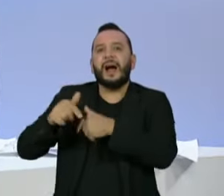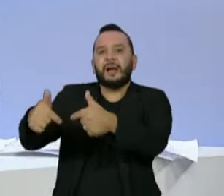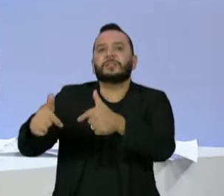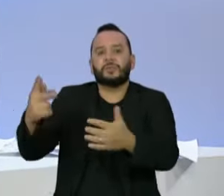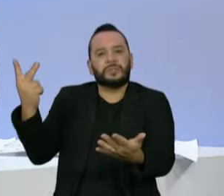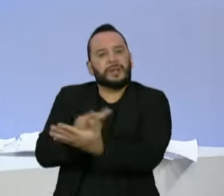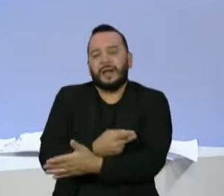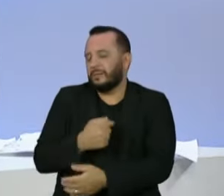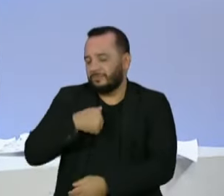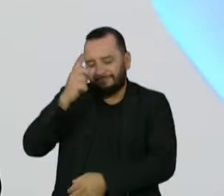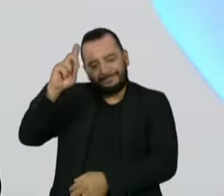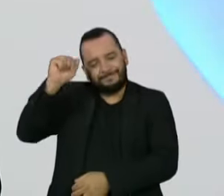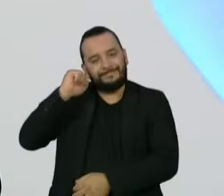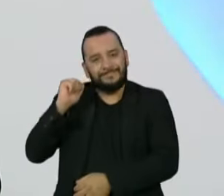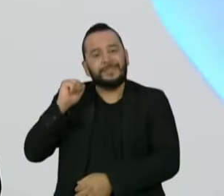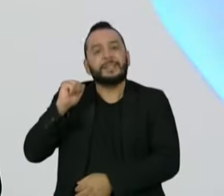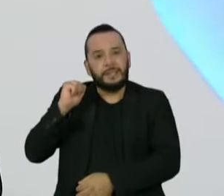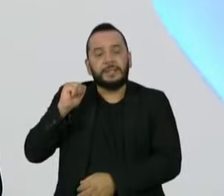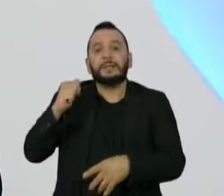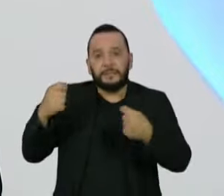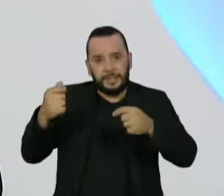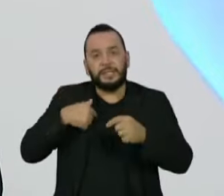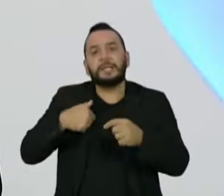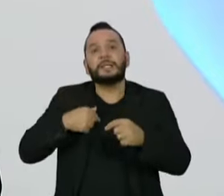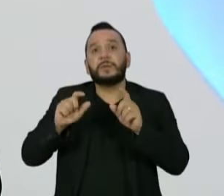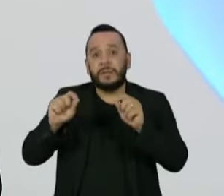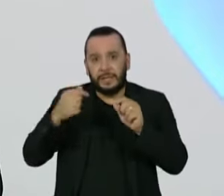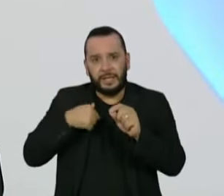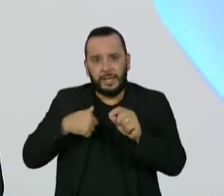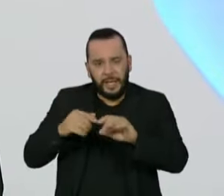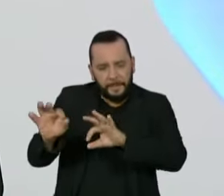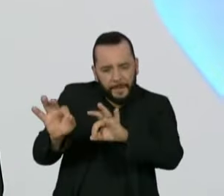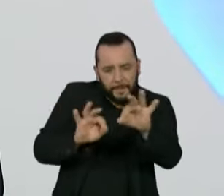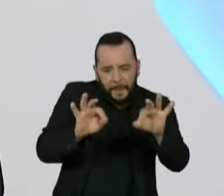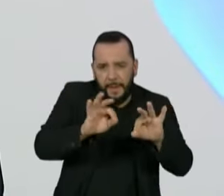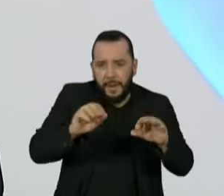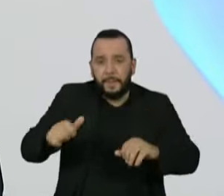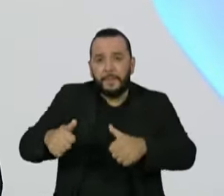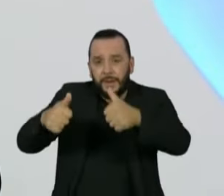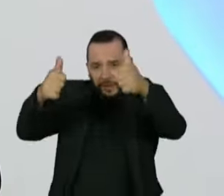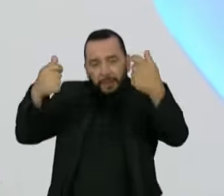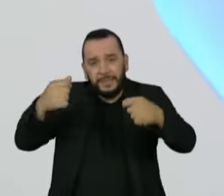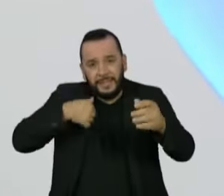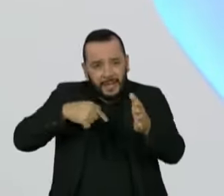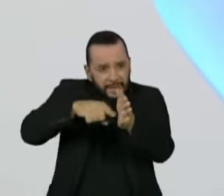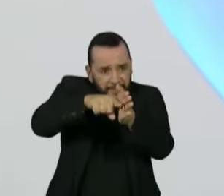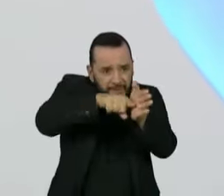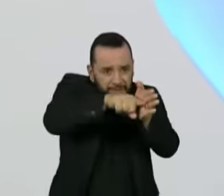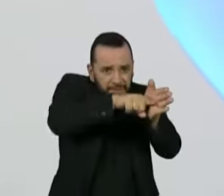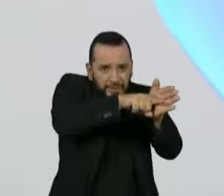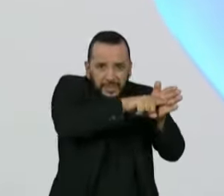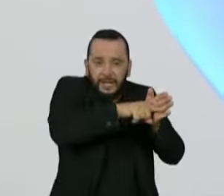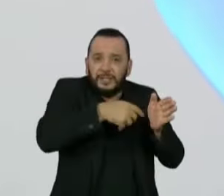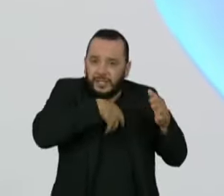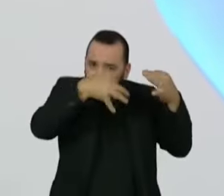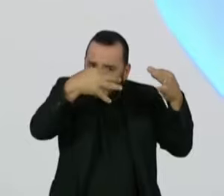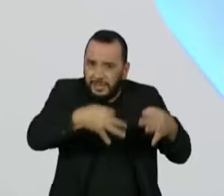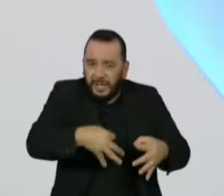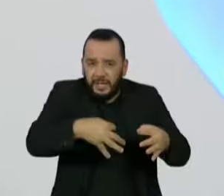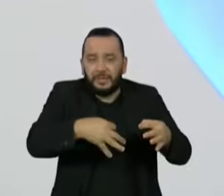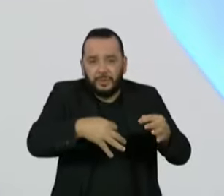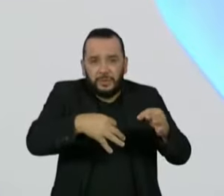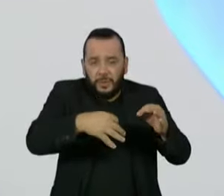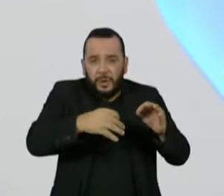erros. Eu defendo que o sistema se aprimore, que você tenha condições de fazer essas apurações de uma forma sistemática, institucional.